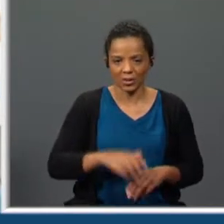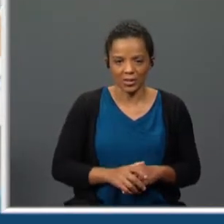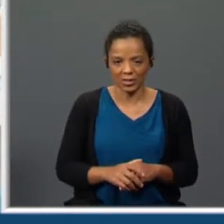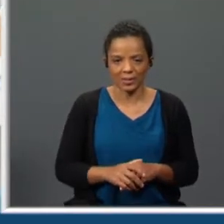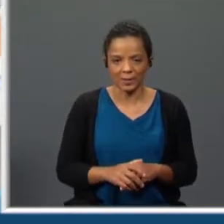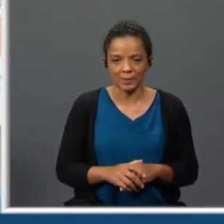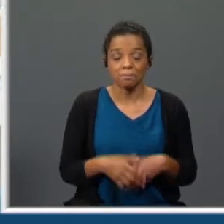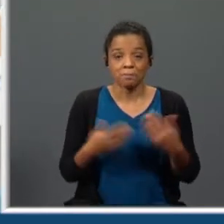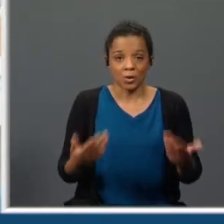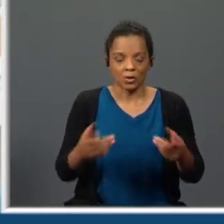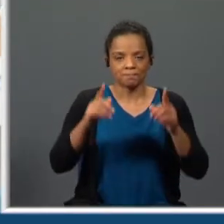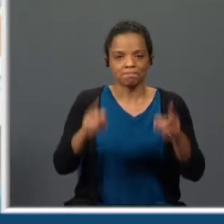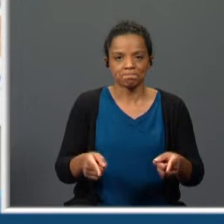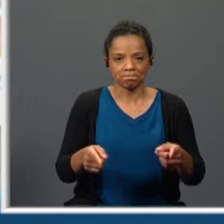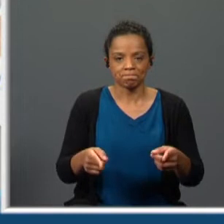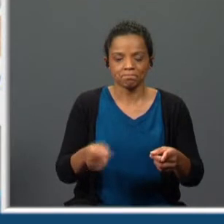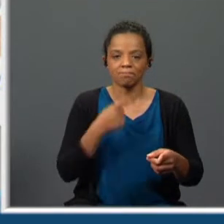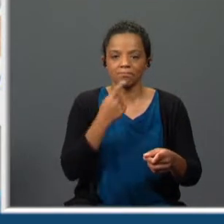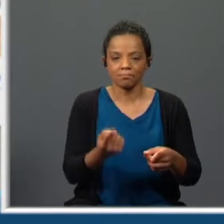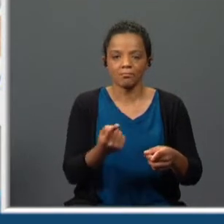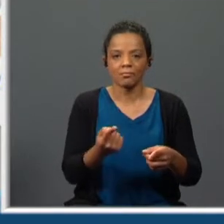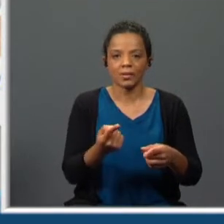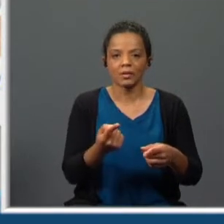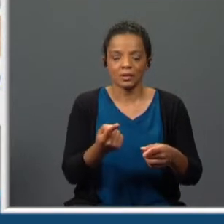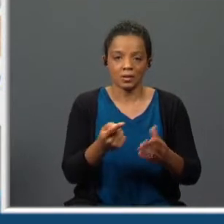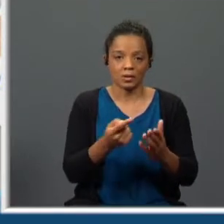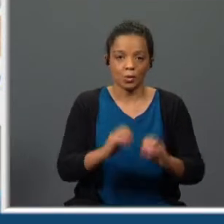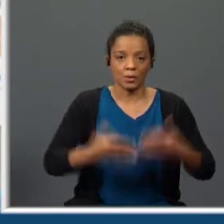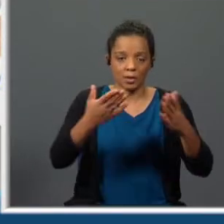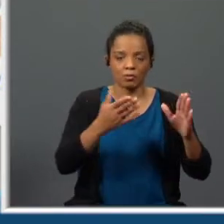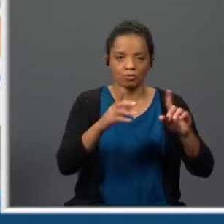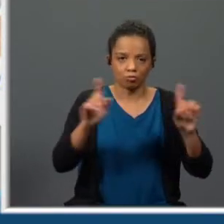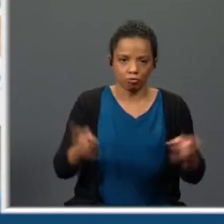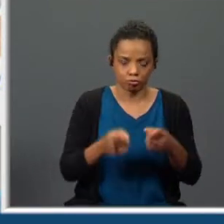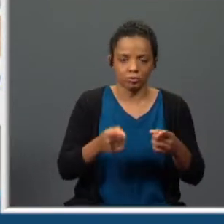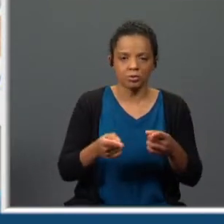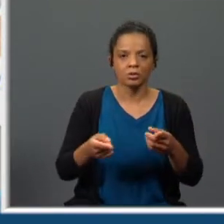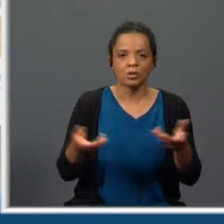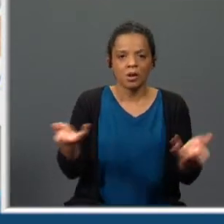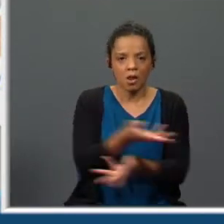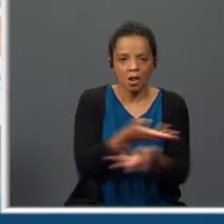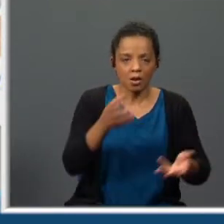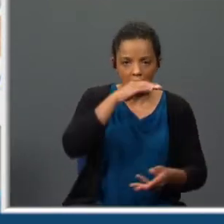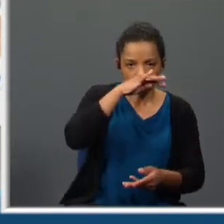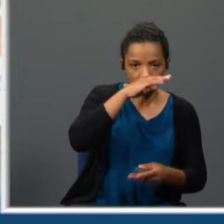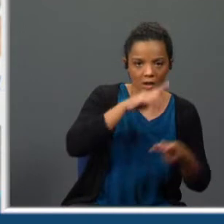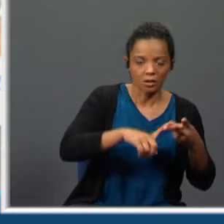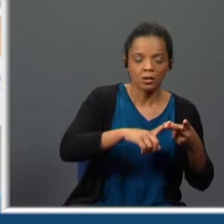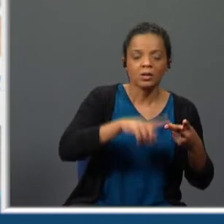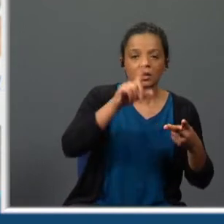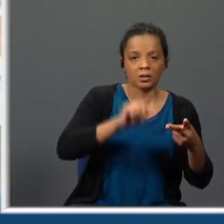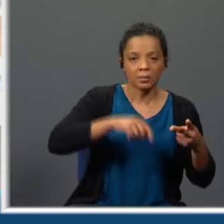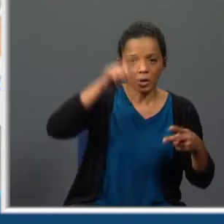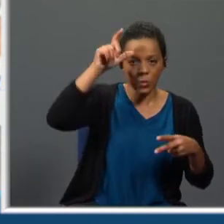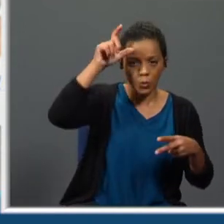e portanto vamos começar por analisar este primeiro excerto do diálogo da alcoviteira com o diabo